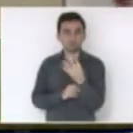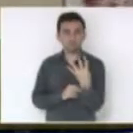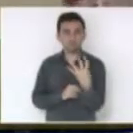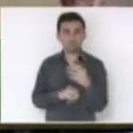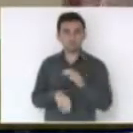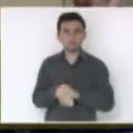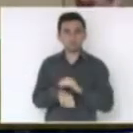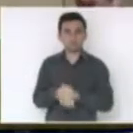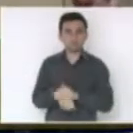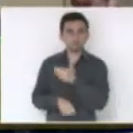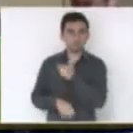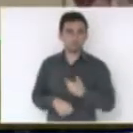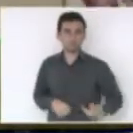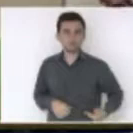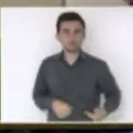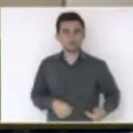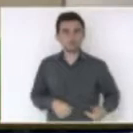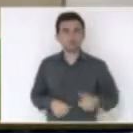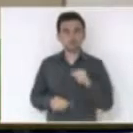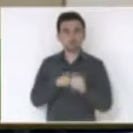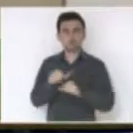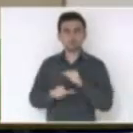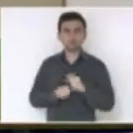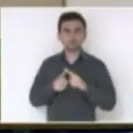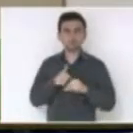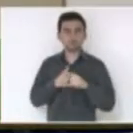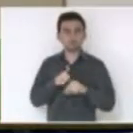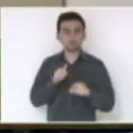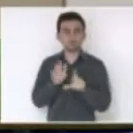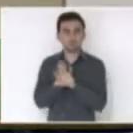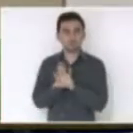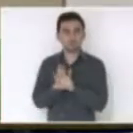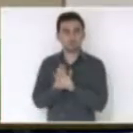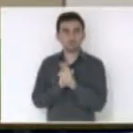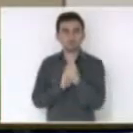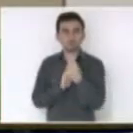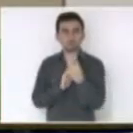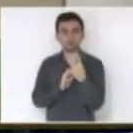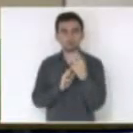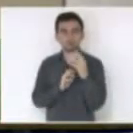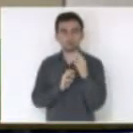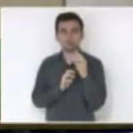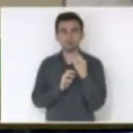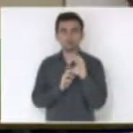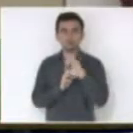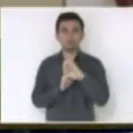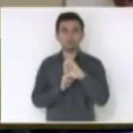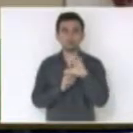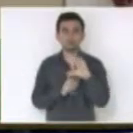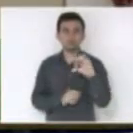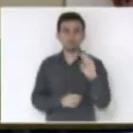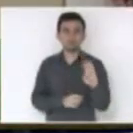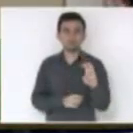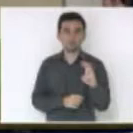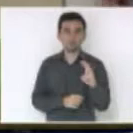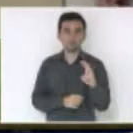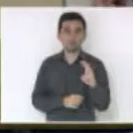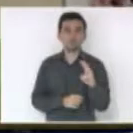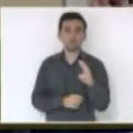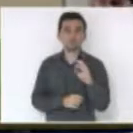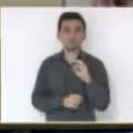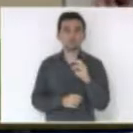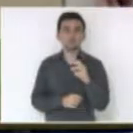de autoria do Governo do Estado. Altera o artigo 2º da lei 13.993 de 2007,